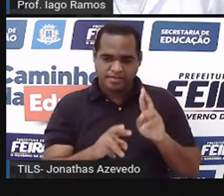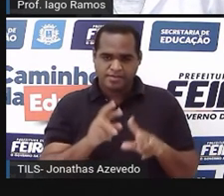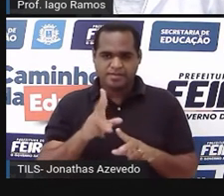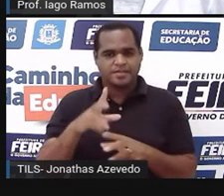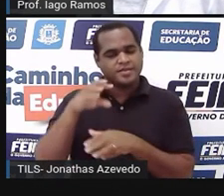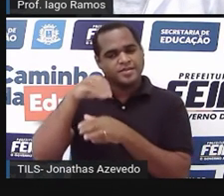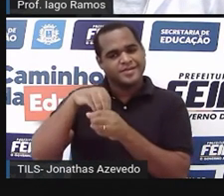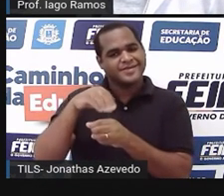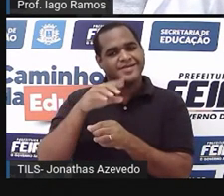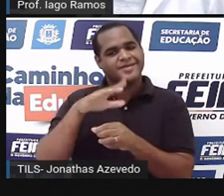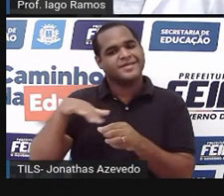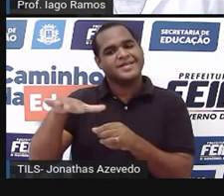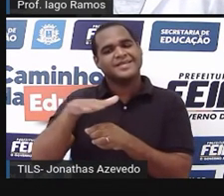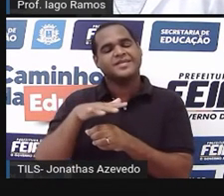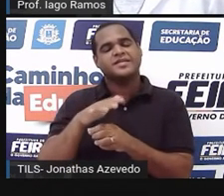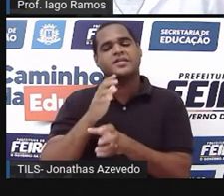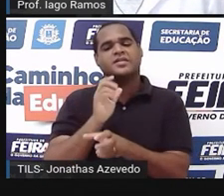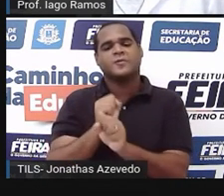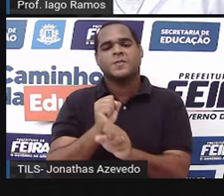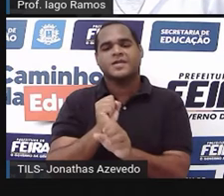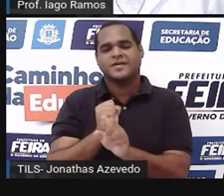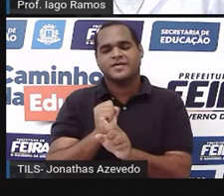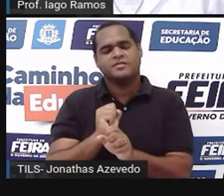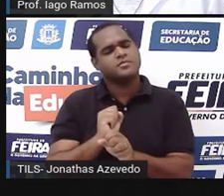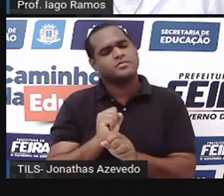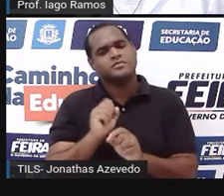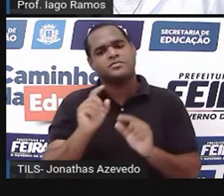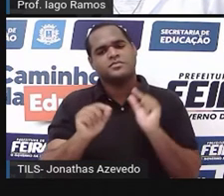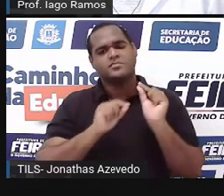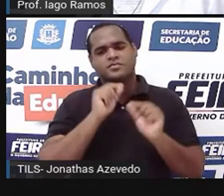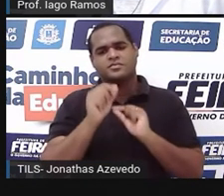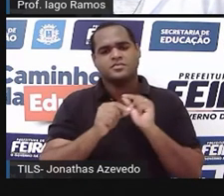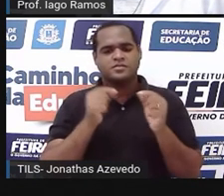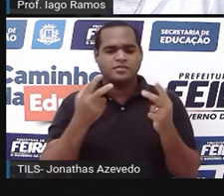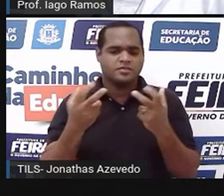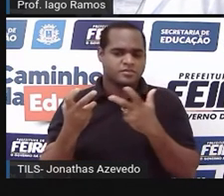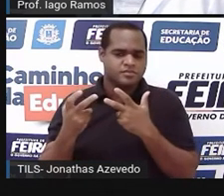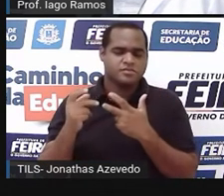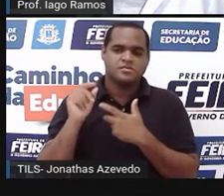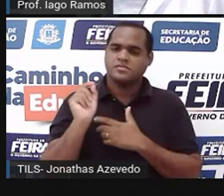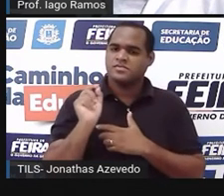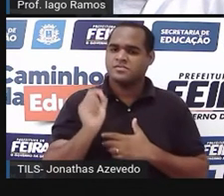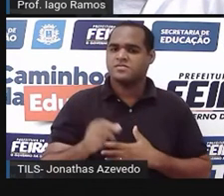dos triângulos, o que é que você conseguiu perceber